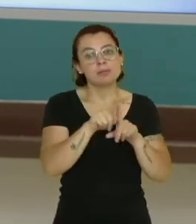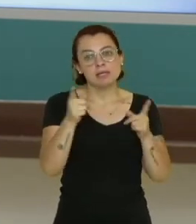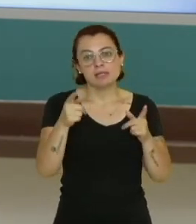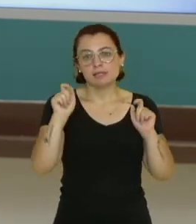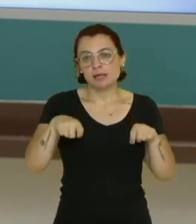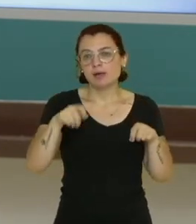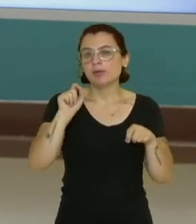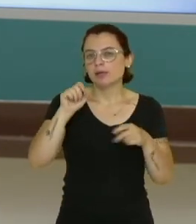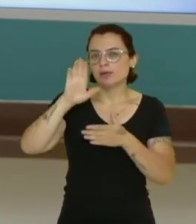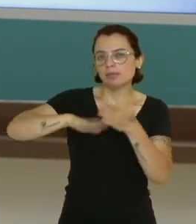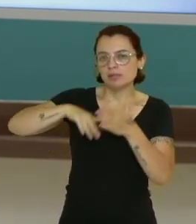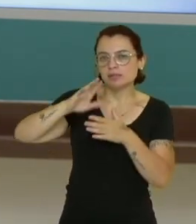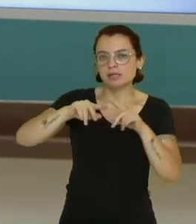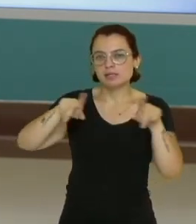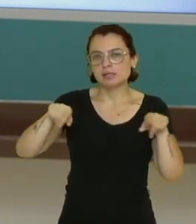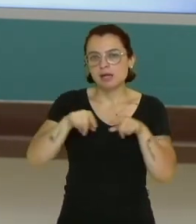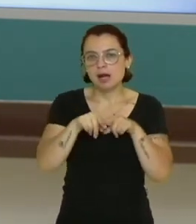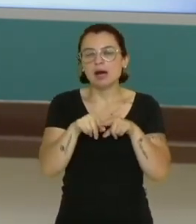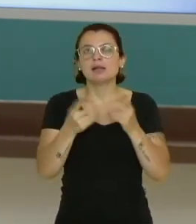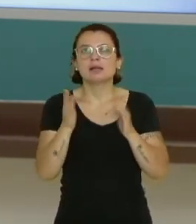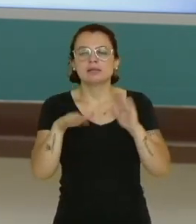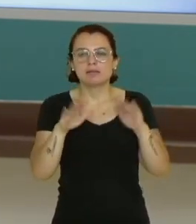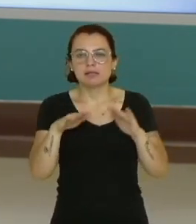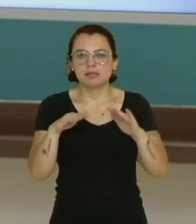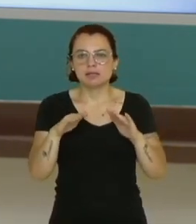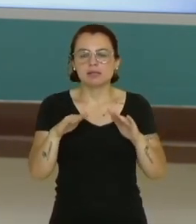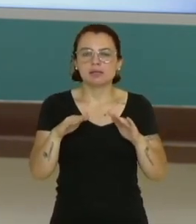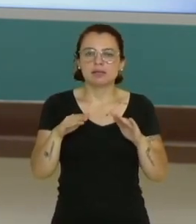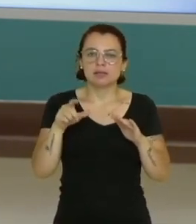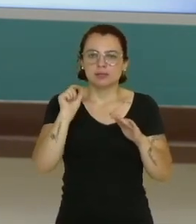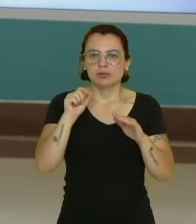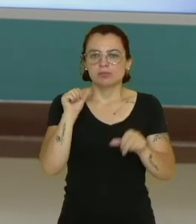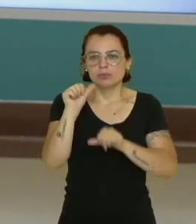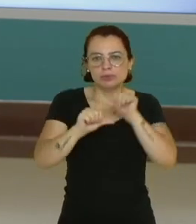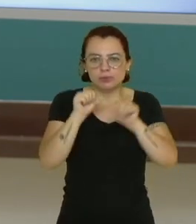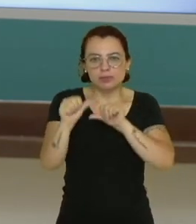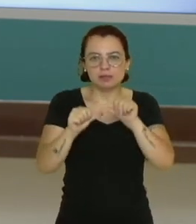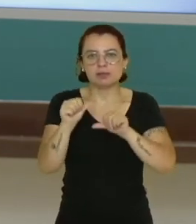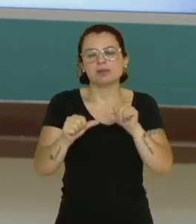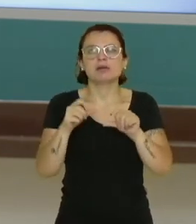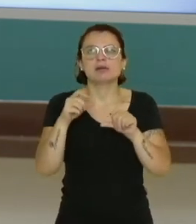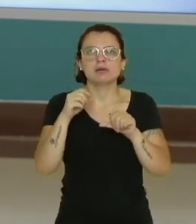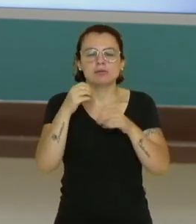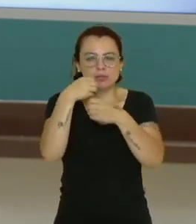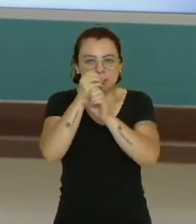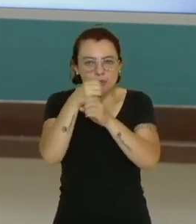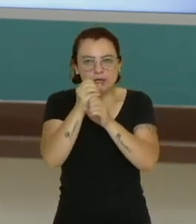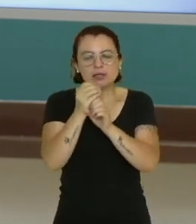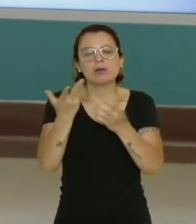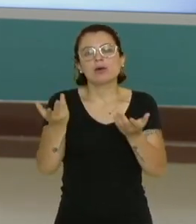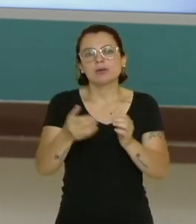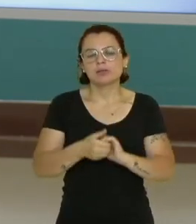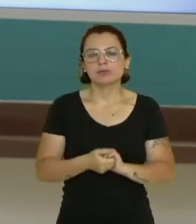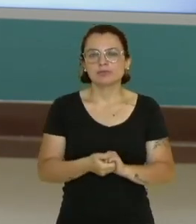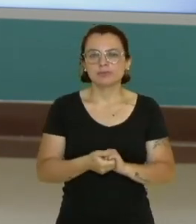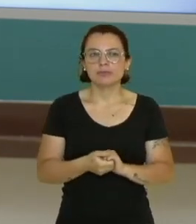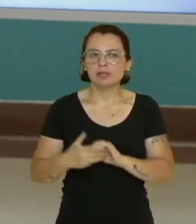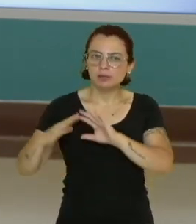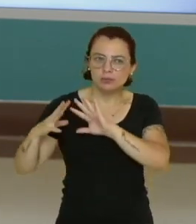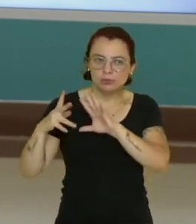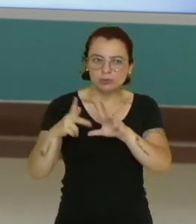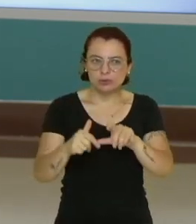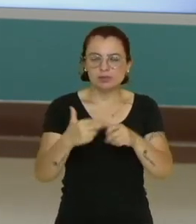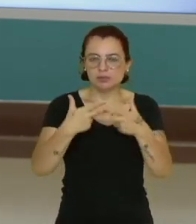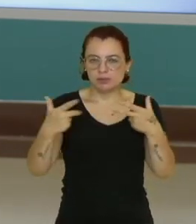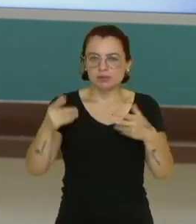pintar uma parede da sala de aula, numa dessas, seja a questão de mudar alguma peça no laboratório de ciências. Então, tudo isso